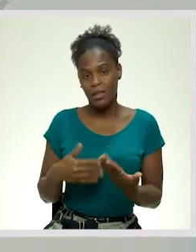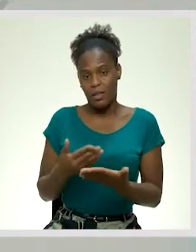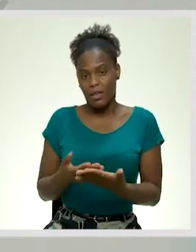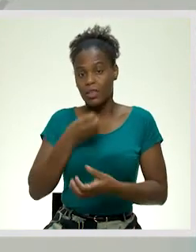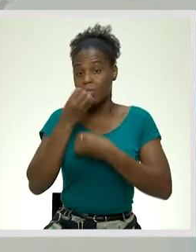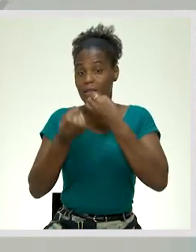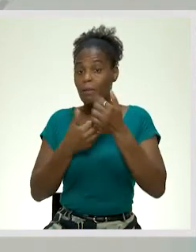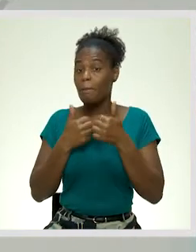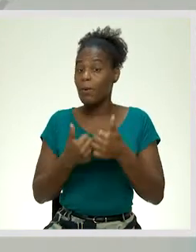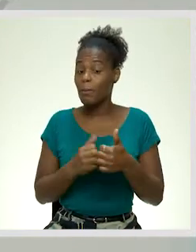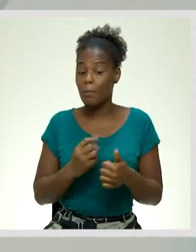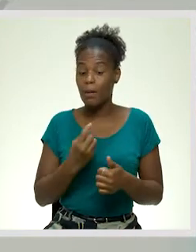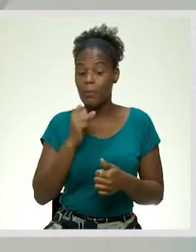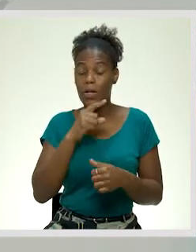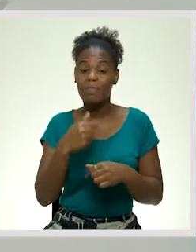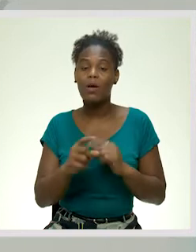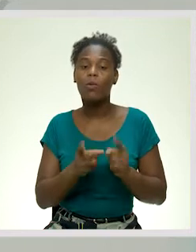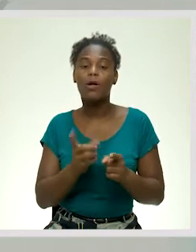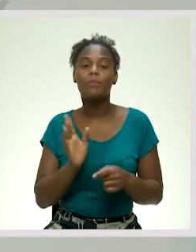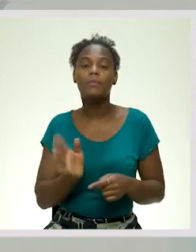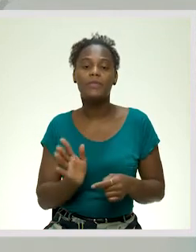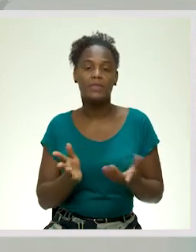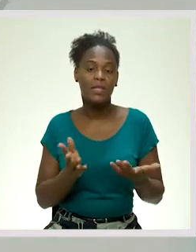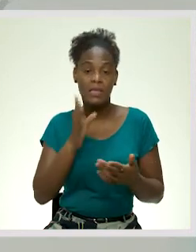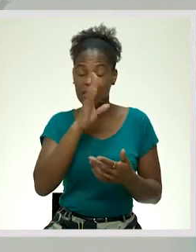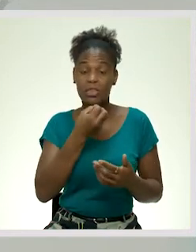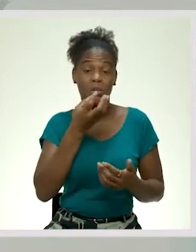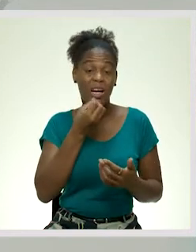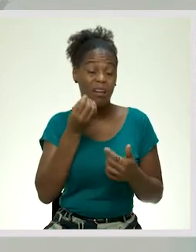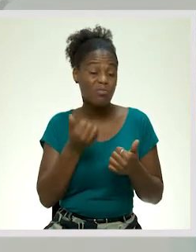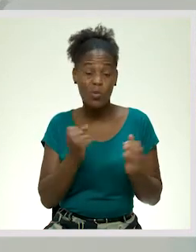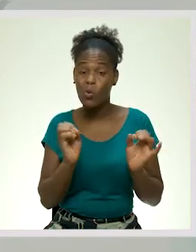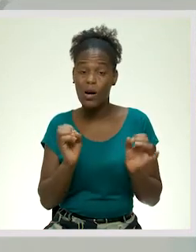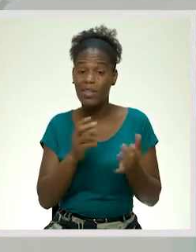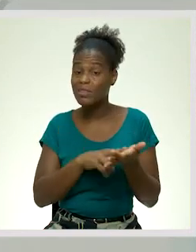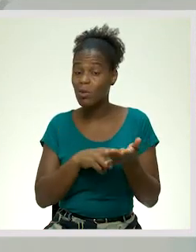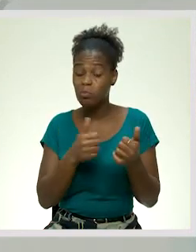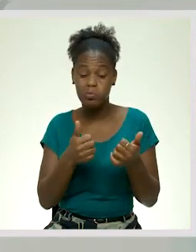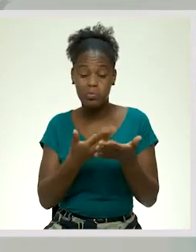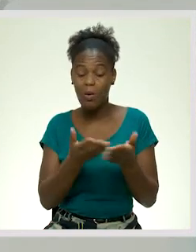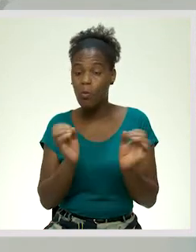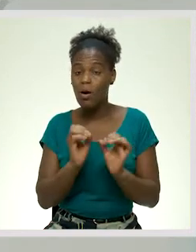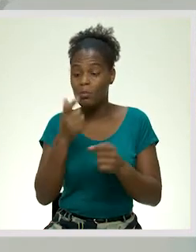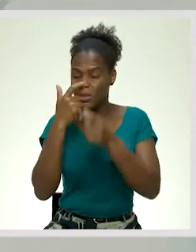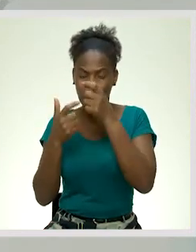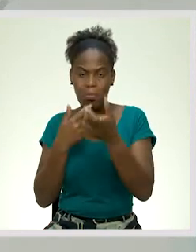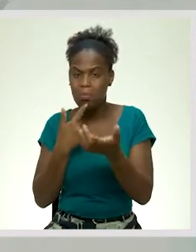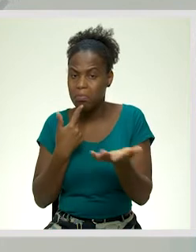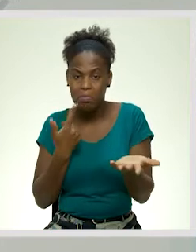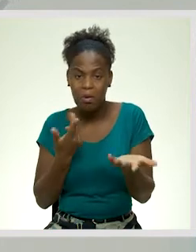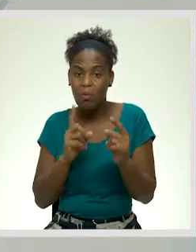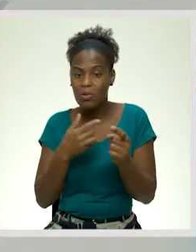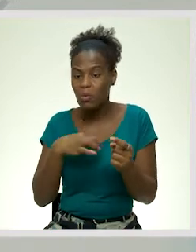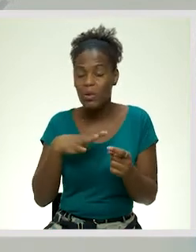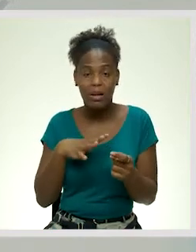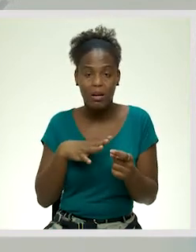boas justificativas para podermos ter aquilo que nós precisamos. Se não, não explicarmos bem, não darmos bons motivos. É claro, as pessoas não percebem aquilo que nós pretendemos.